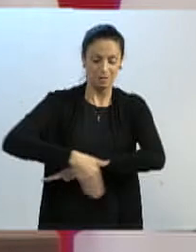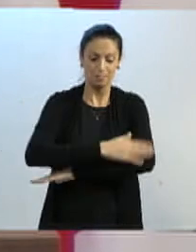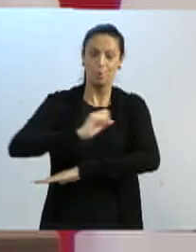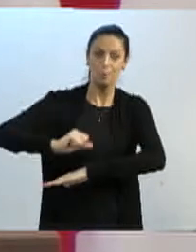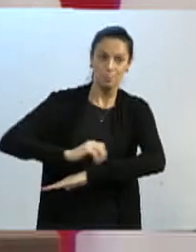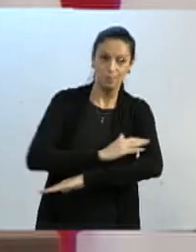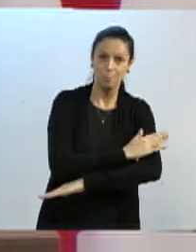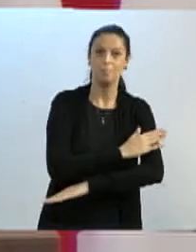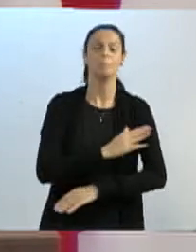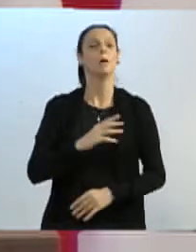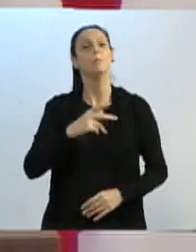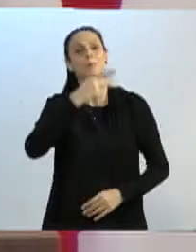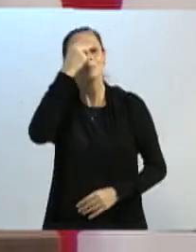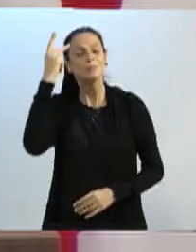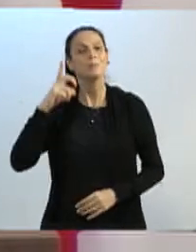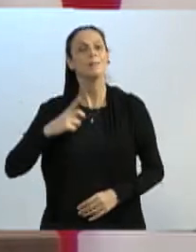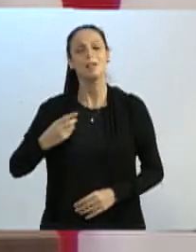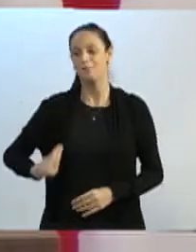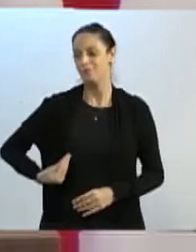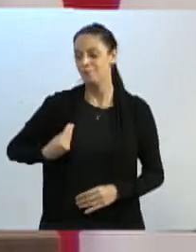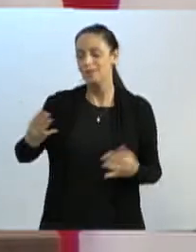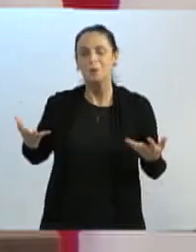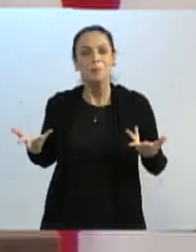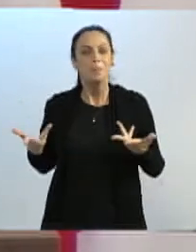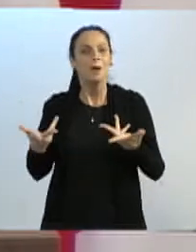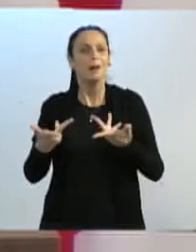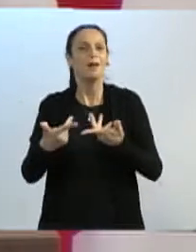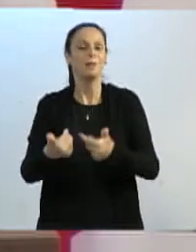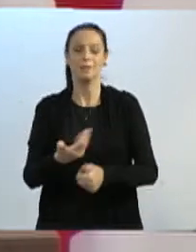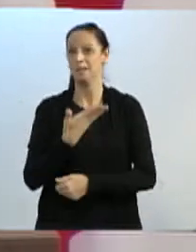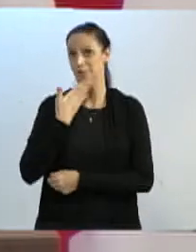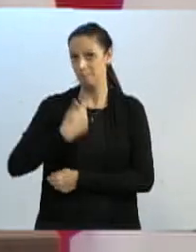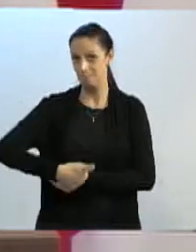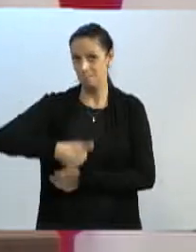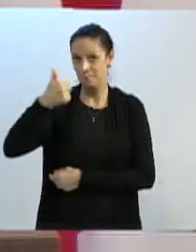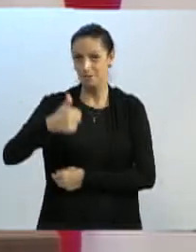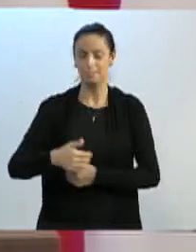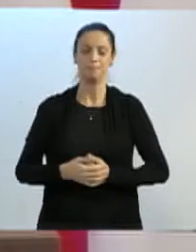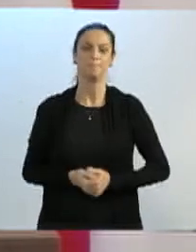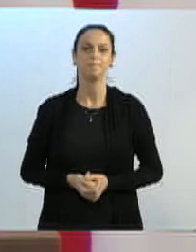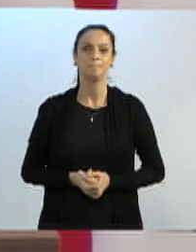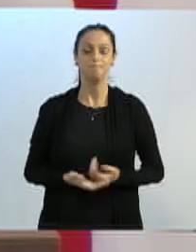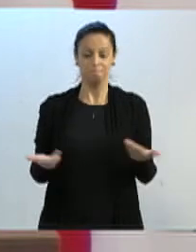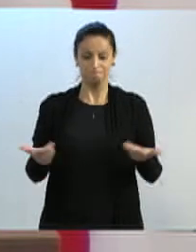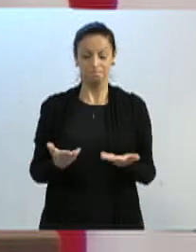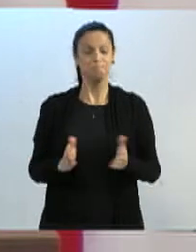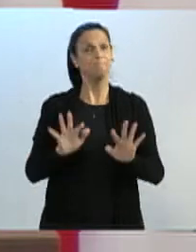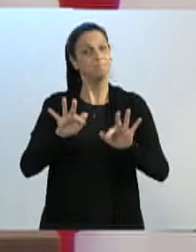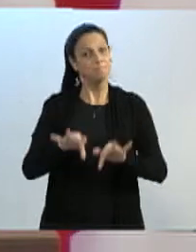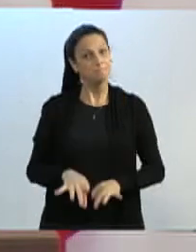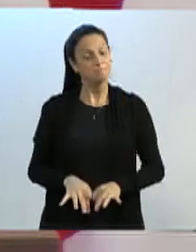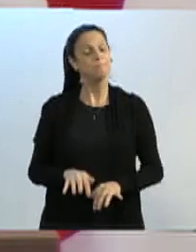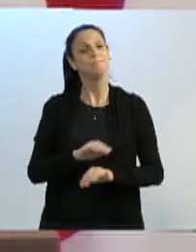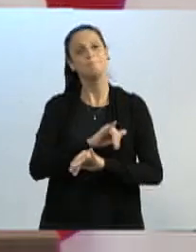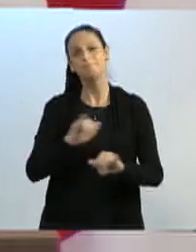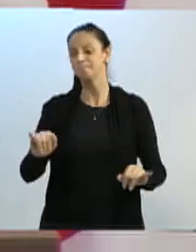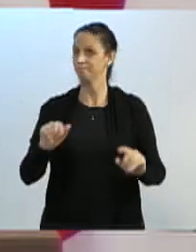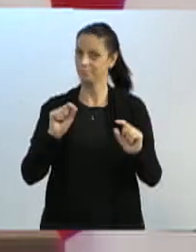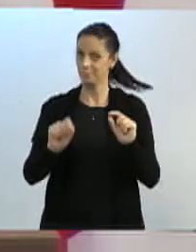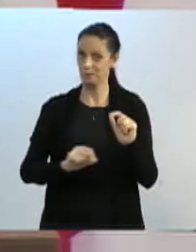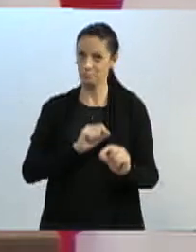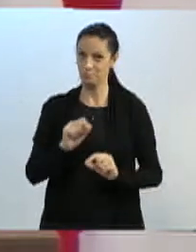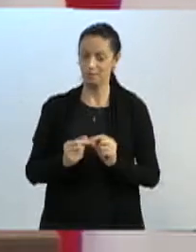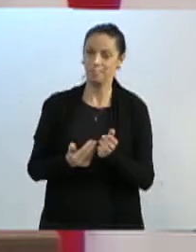mais qualidade de vida com pavimentação à frente das suas residências. E, para finalizar, senhor presidente, eu só gostaria aqui de ressaltar que nós